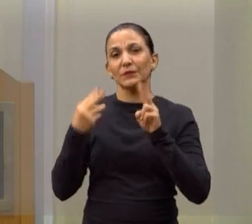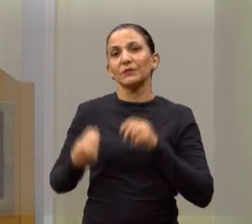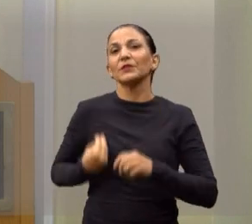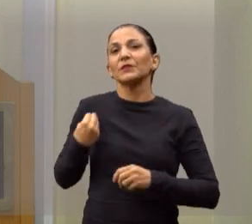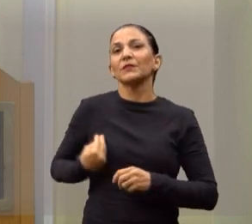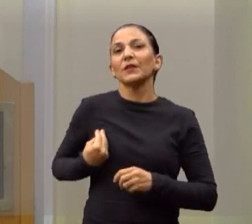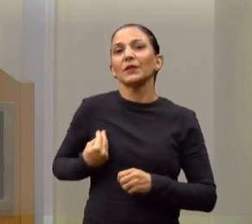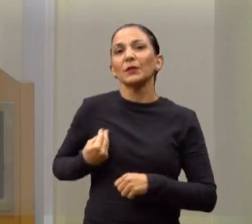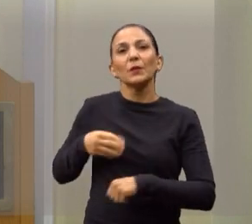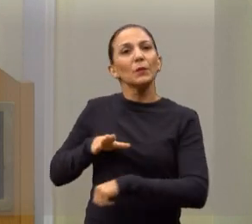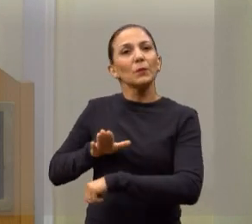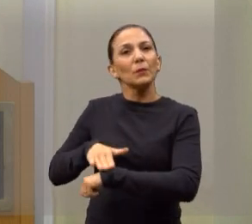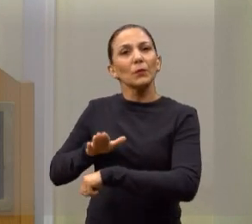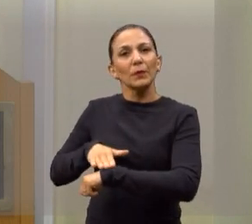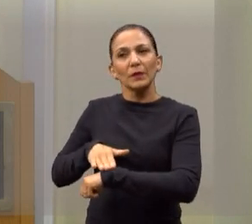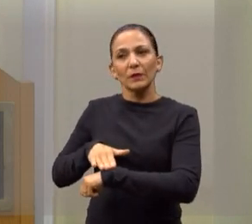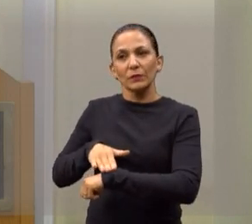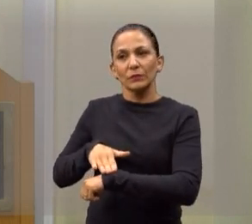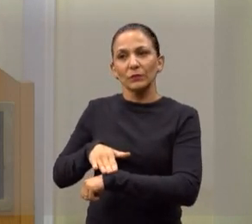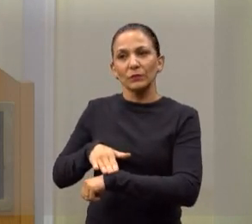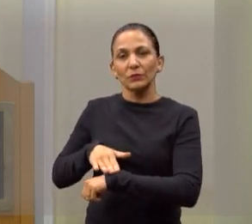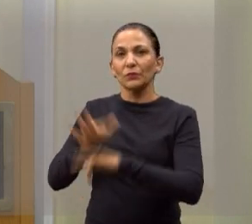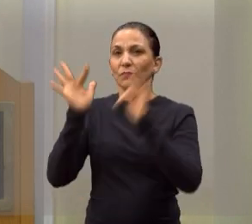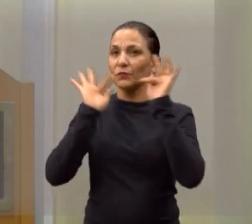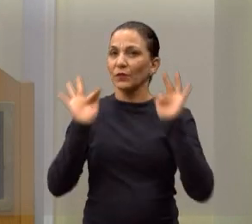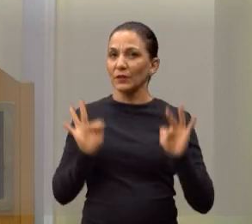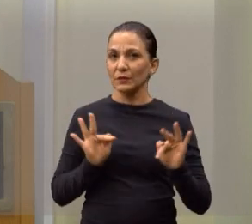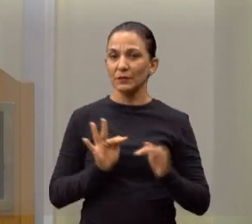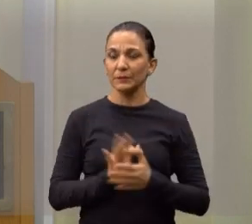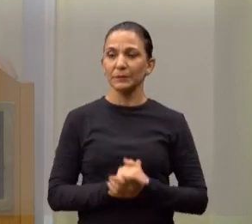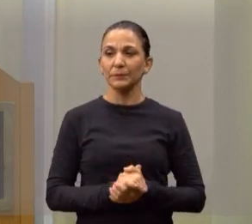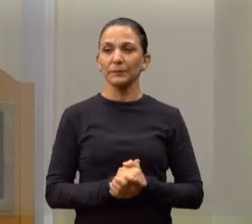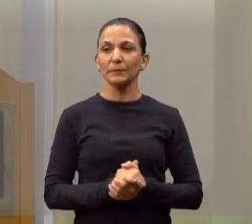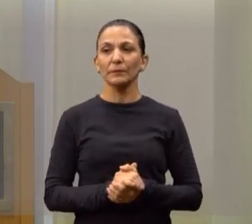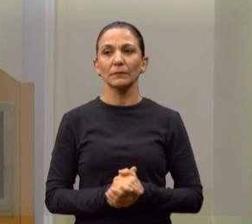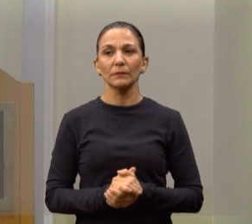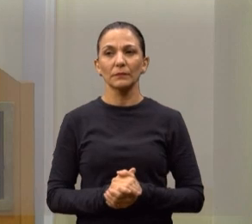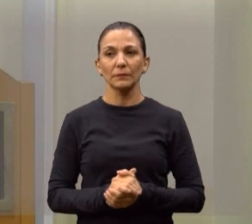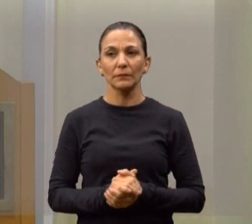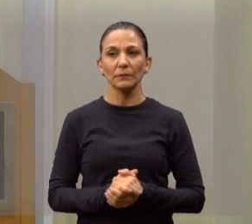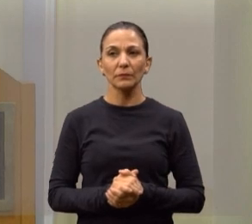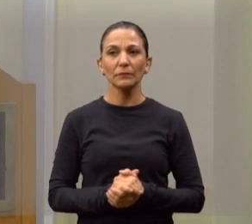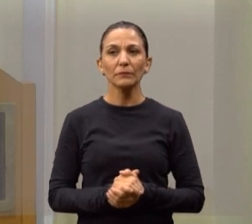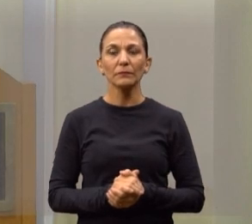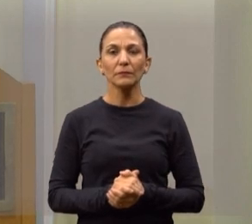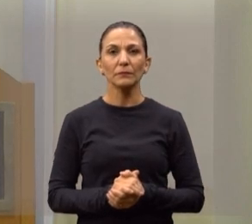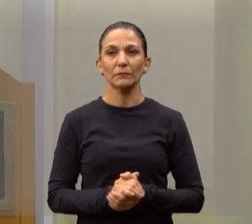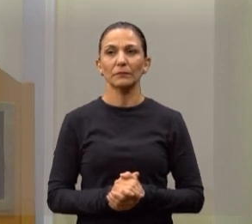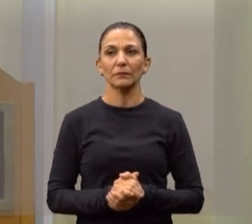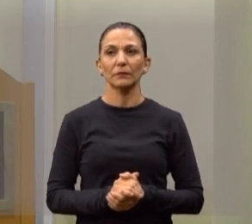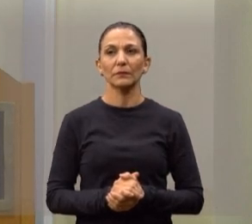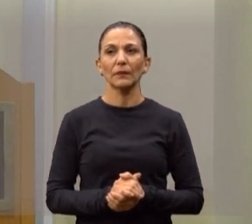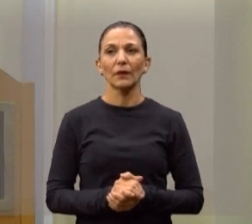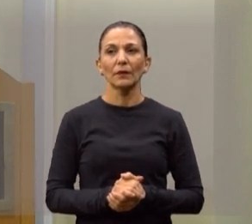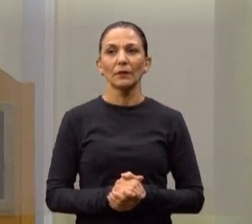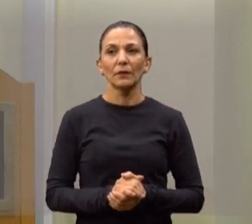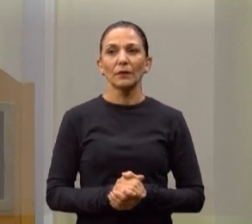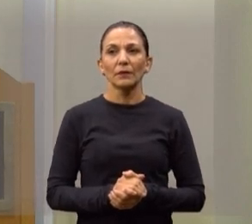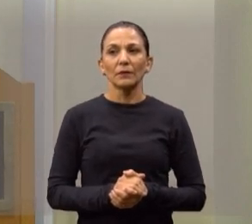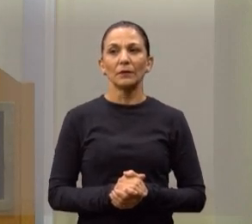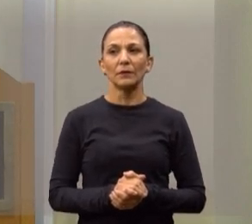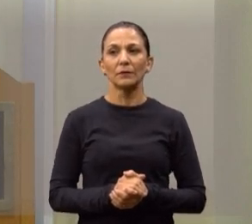felizes. Eu gostaria também de